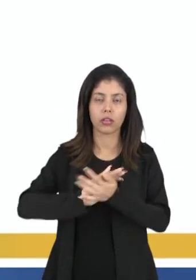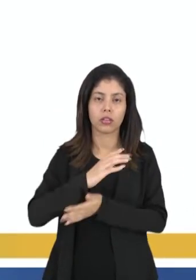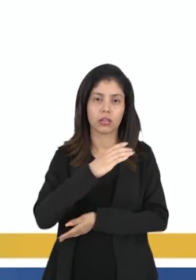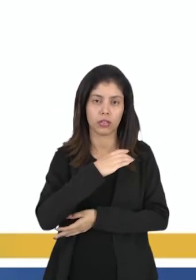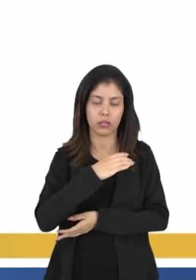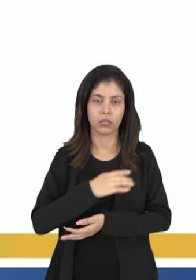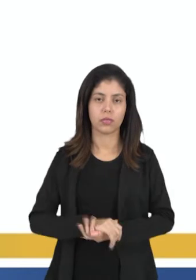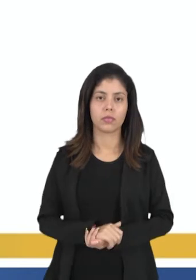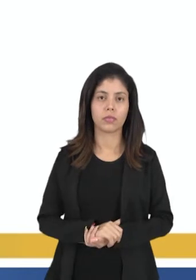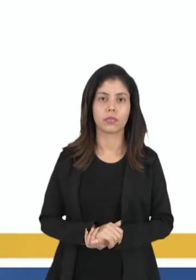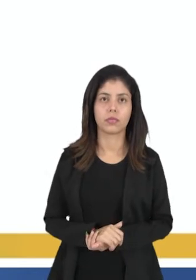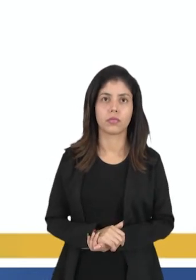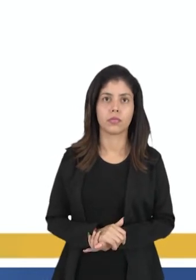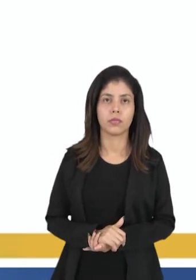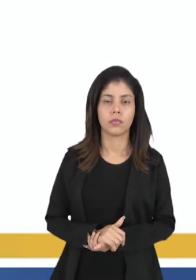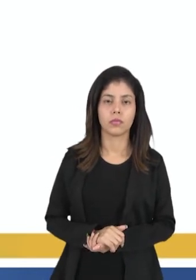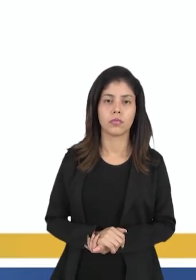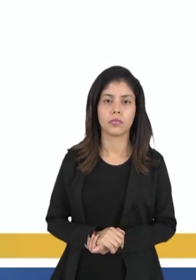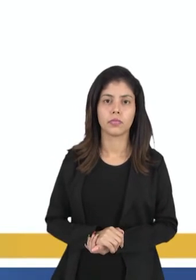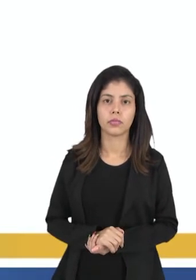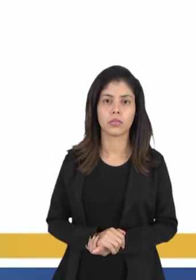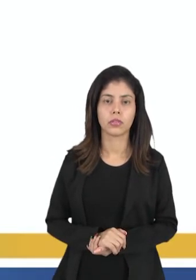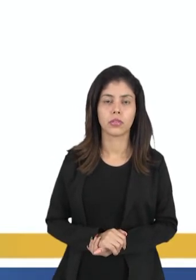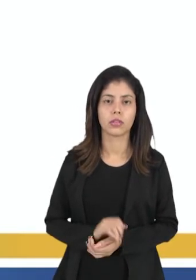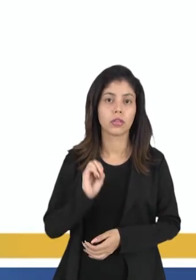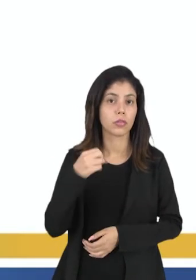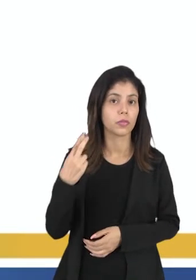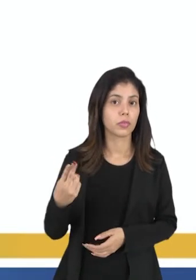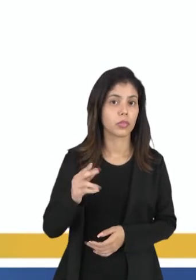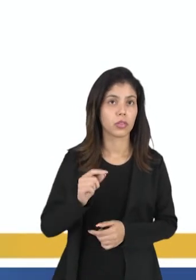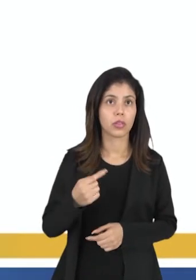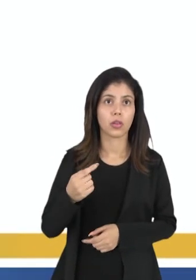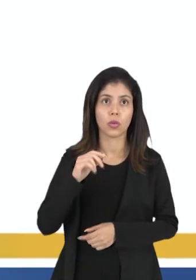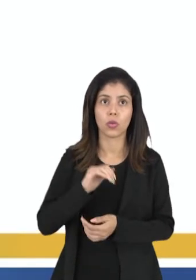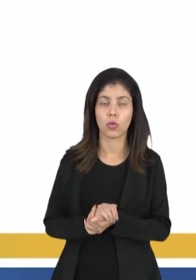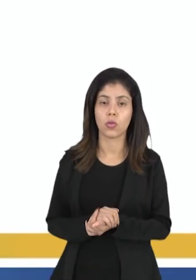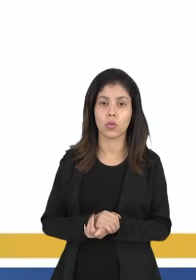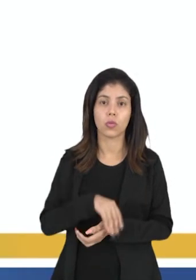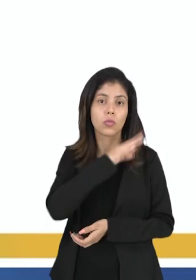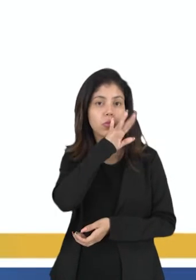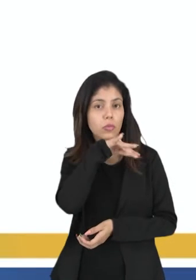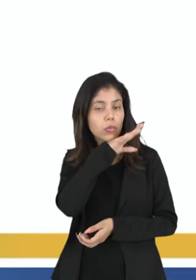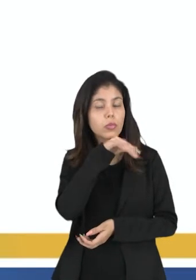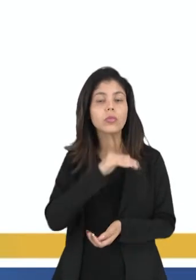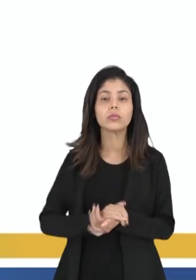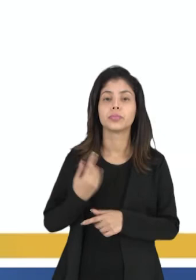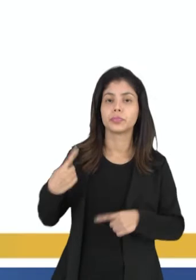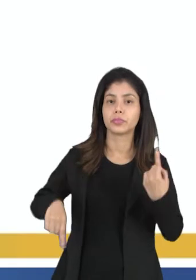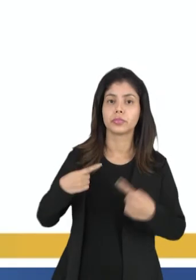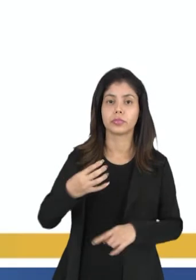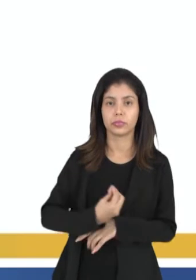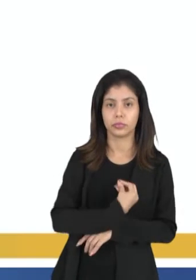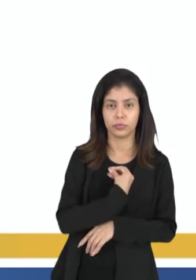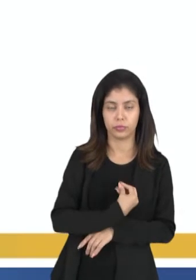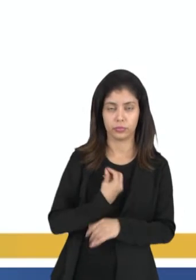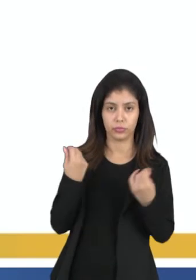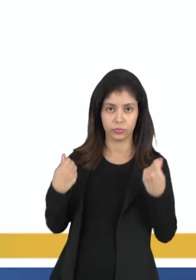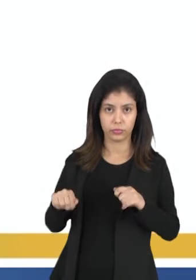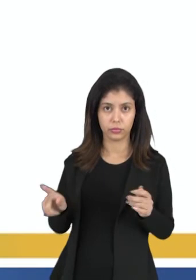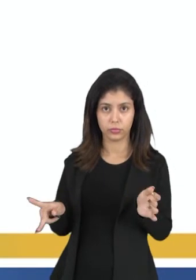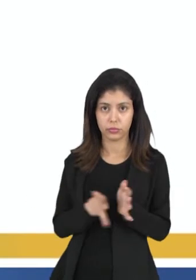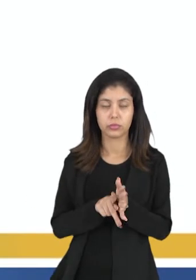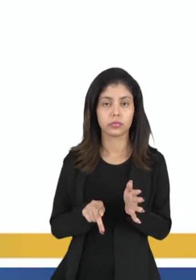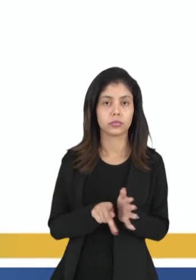na organização da cidade. Ou seja, o zoopoliticão, o animal político que vive na poli, ele depende